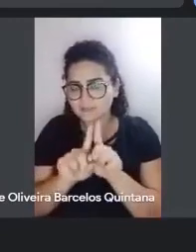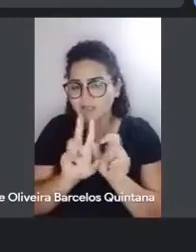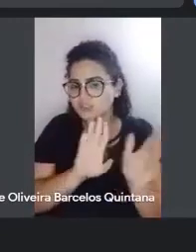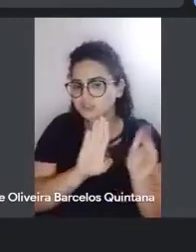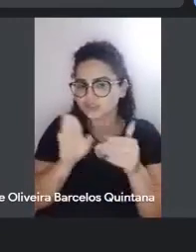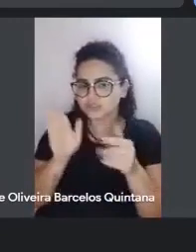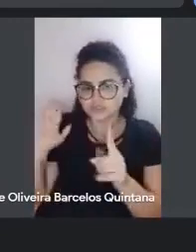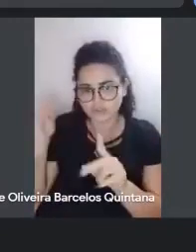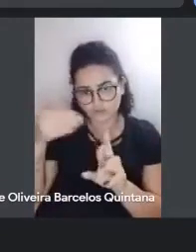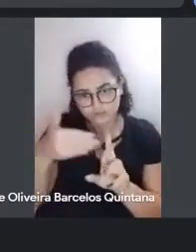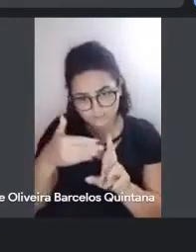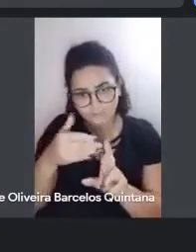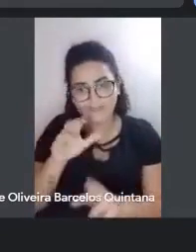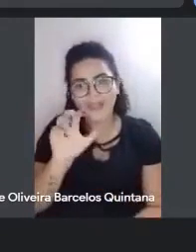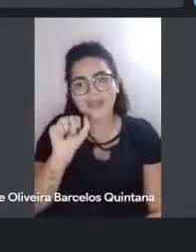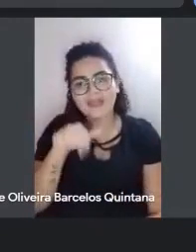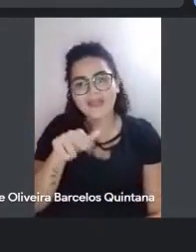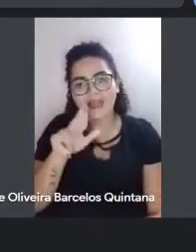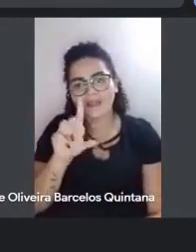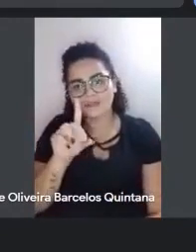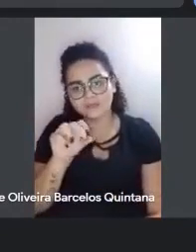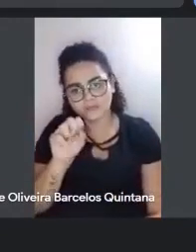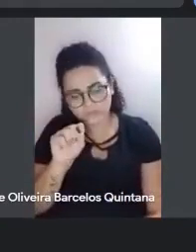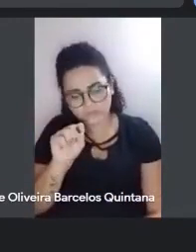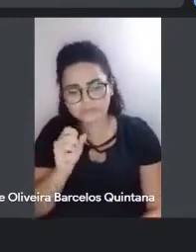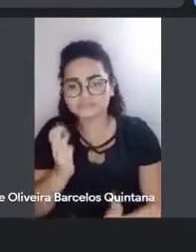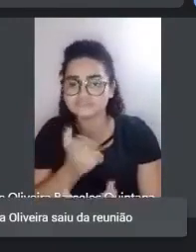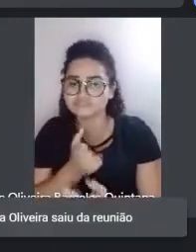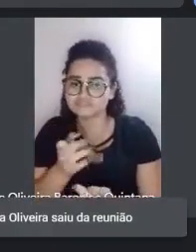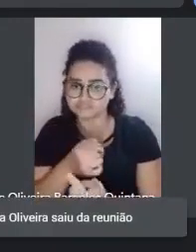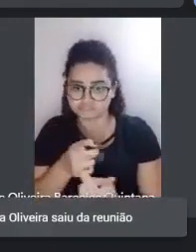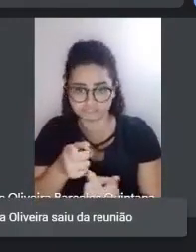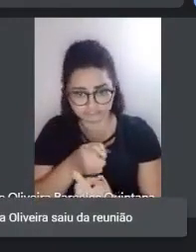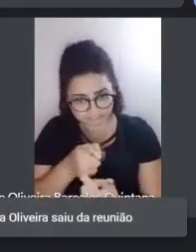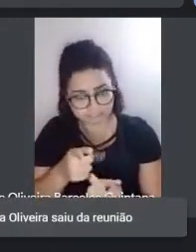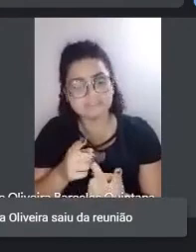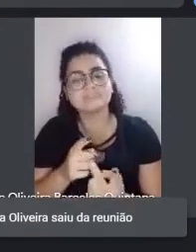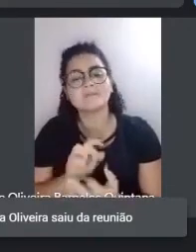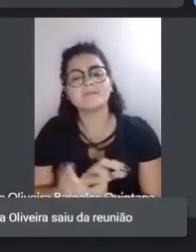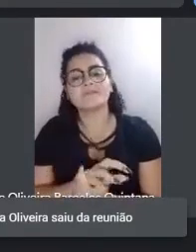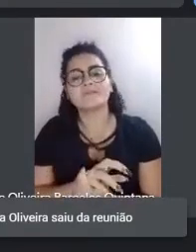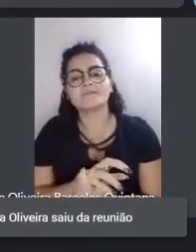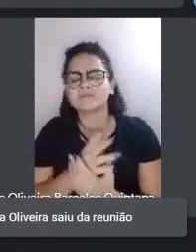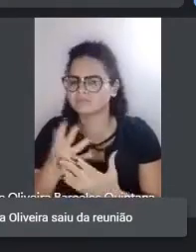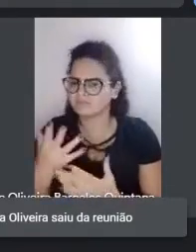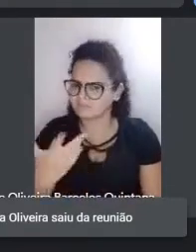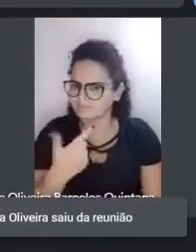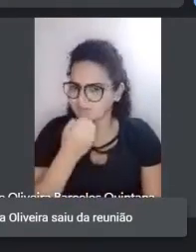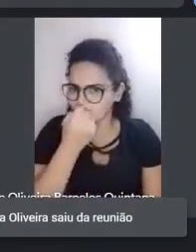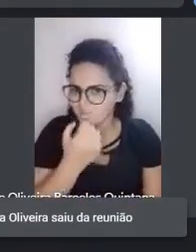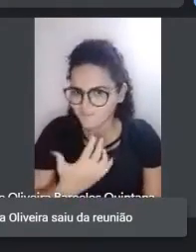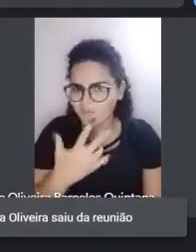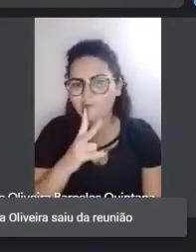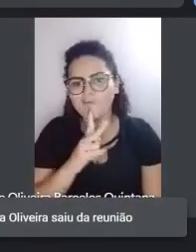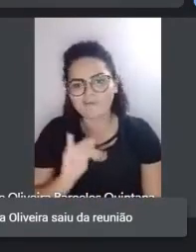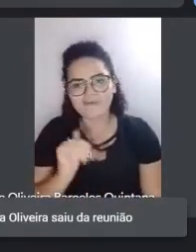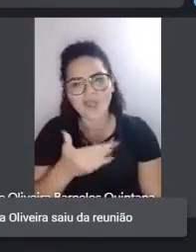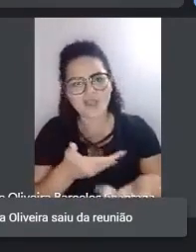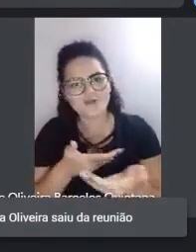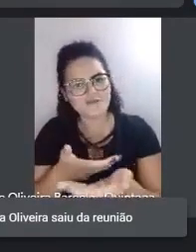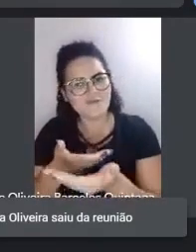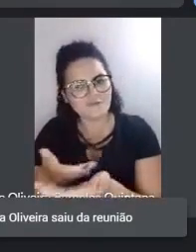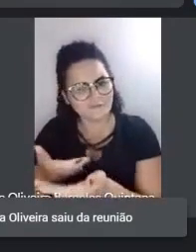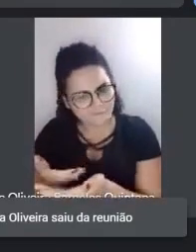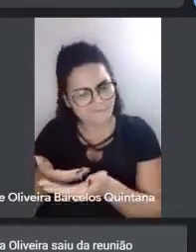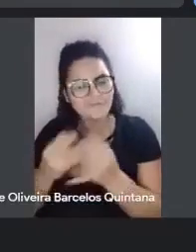um contejo Sobre ambas Ambas as obras De Machado de Euclides Então vai ser muito bacana A gente convida todo mundo Para estar aqui com a